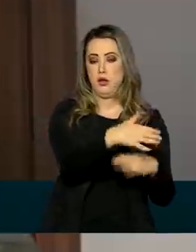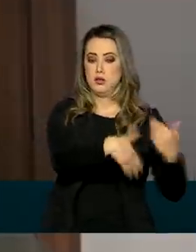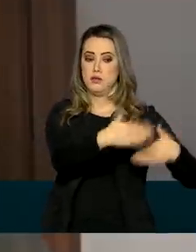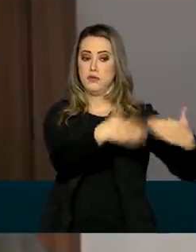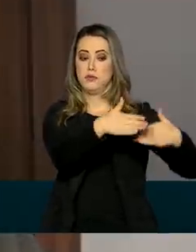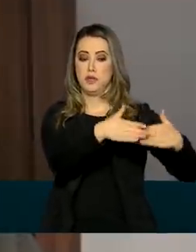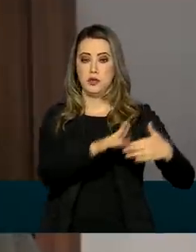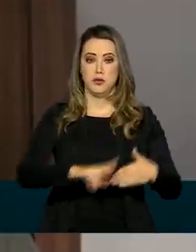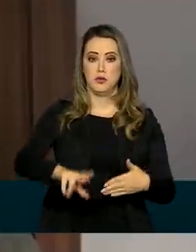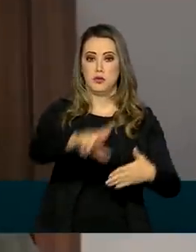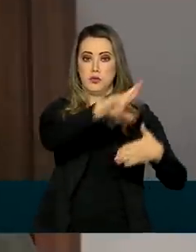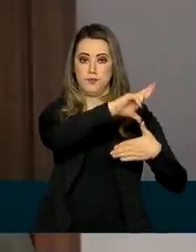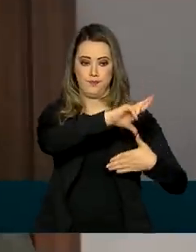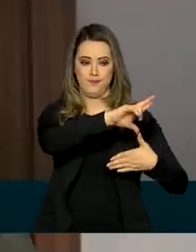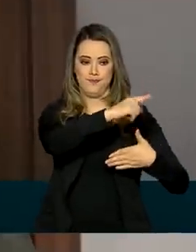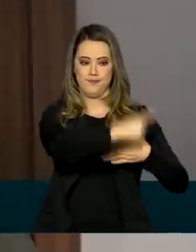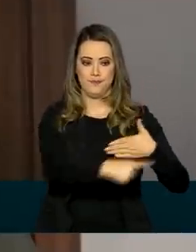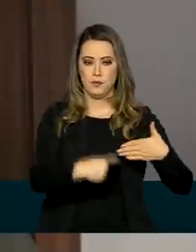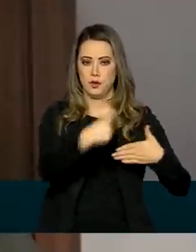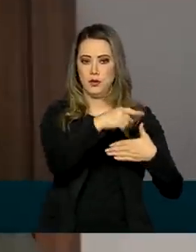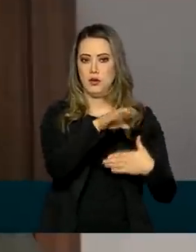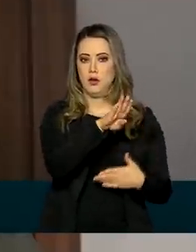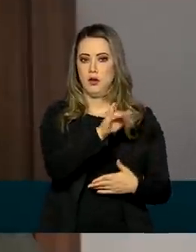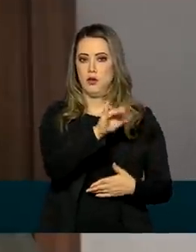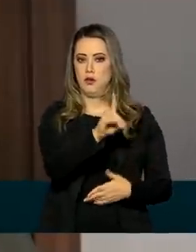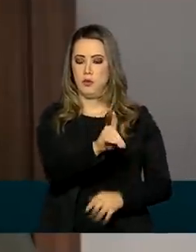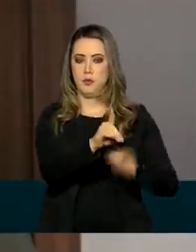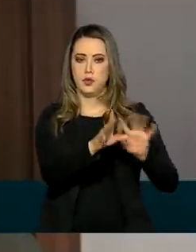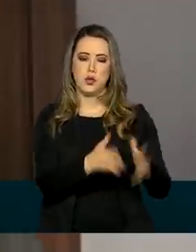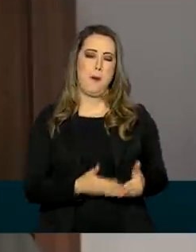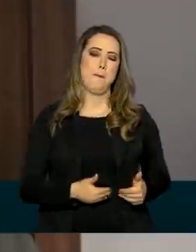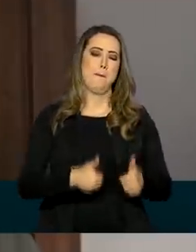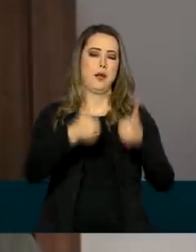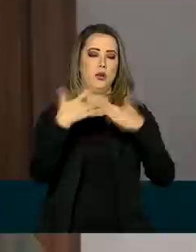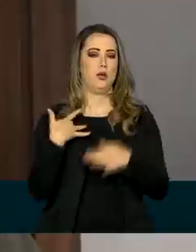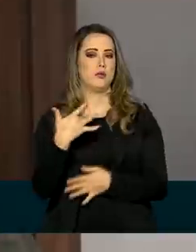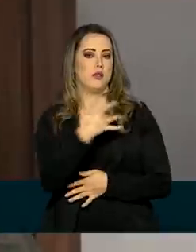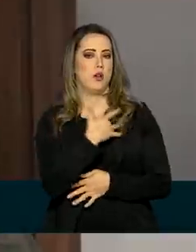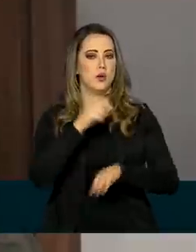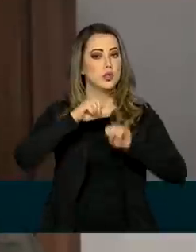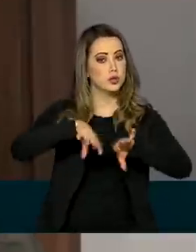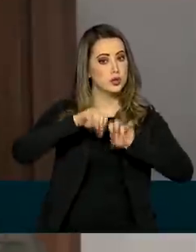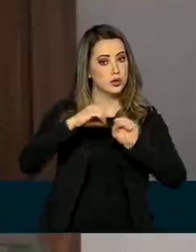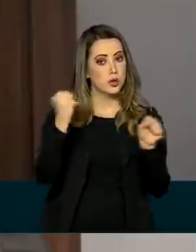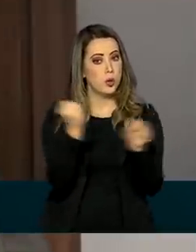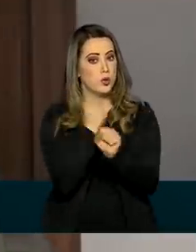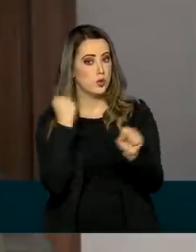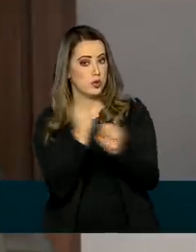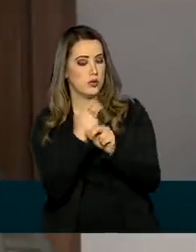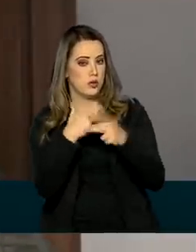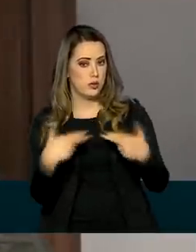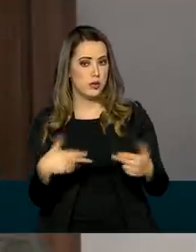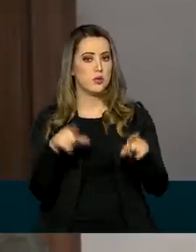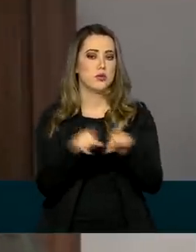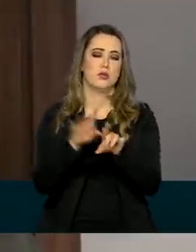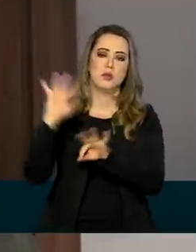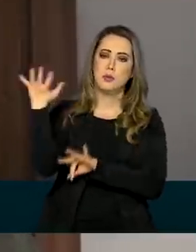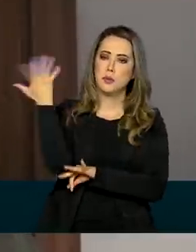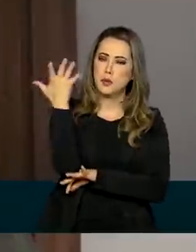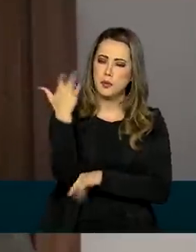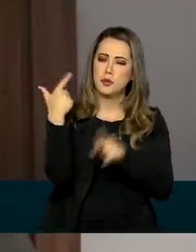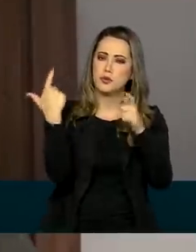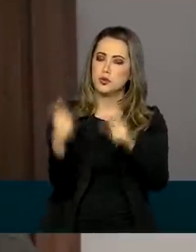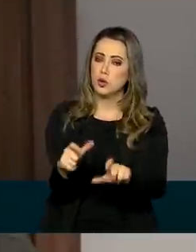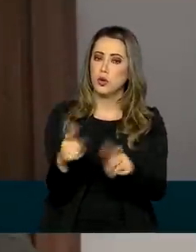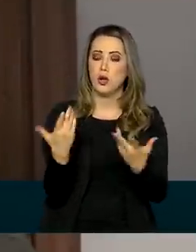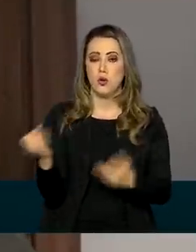Latina e do Caribe. O BID trabalha pela melhoria da saúde, educação, infraestrutura e o meio ambiente da região.